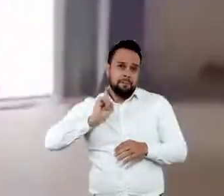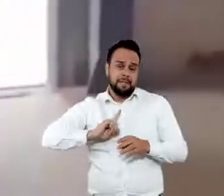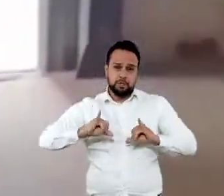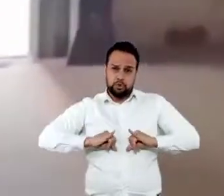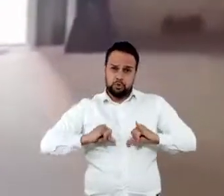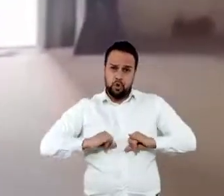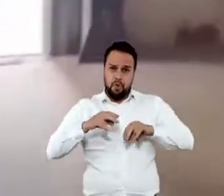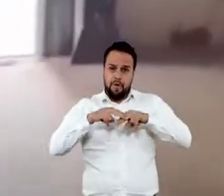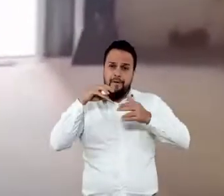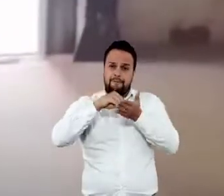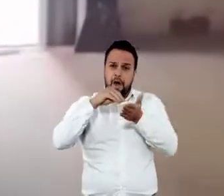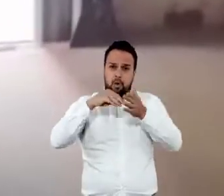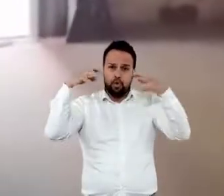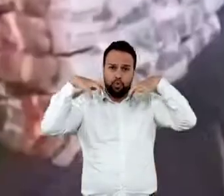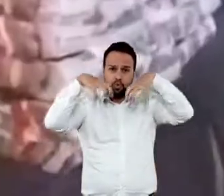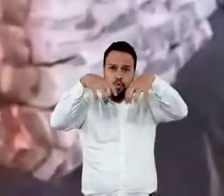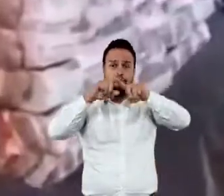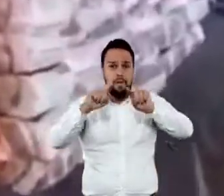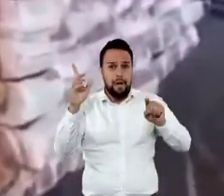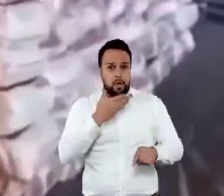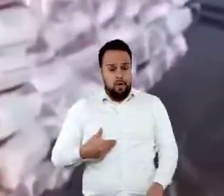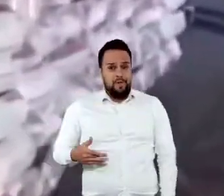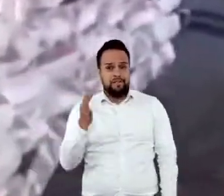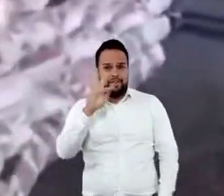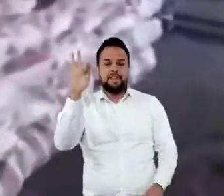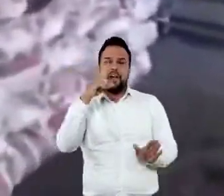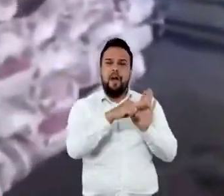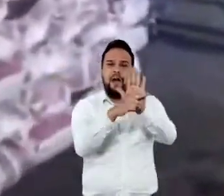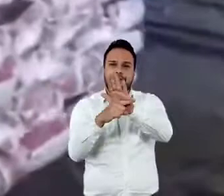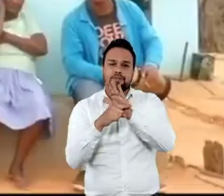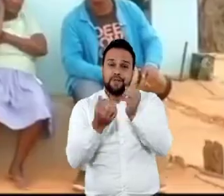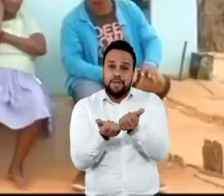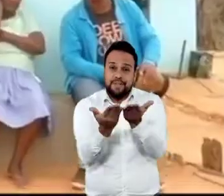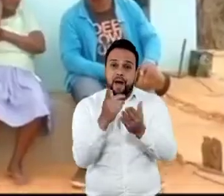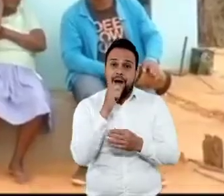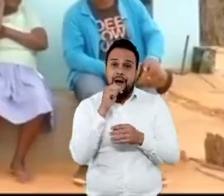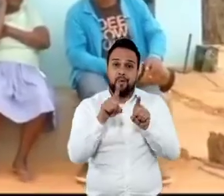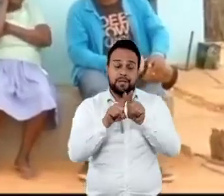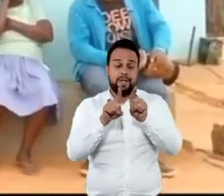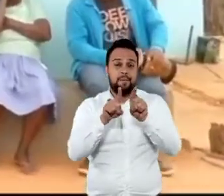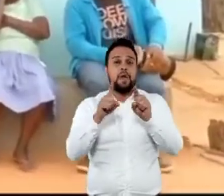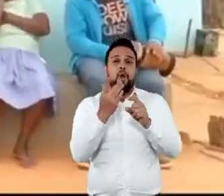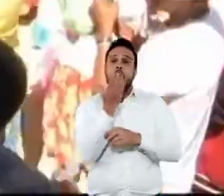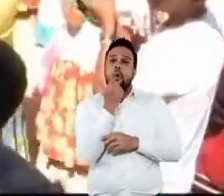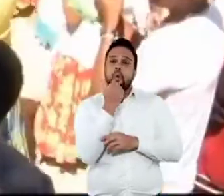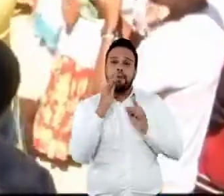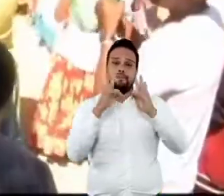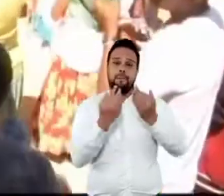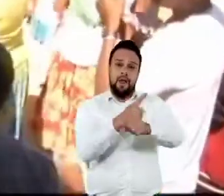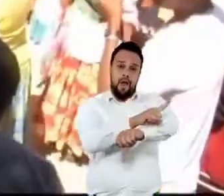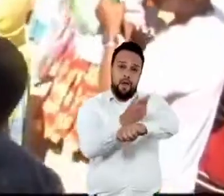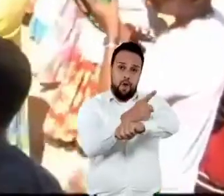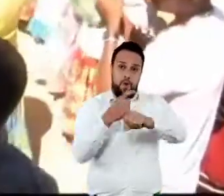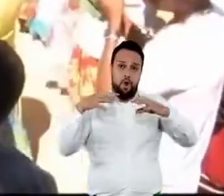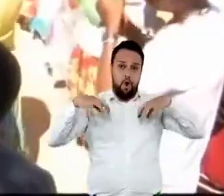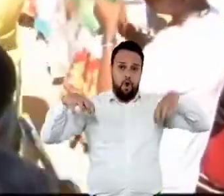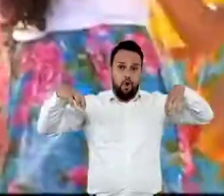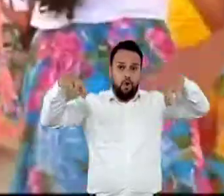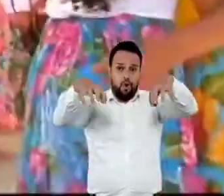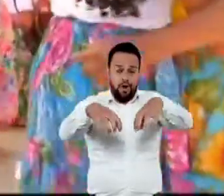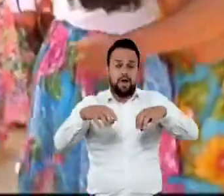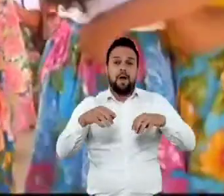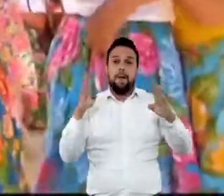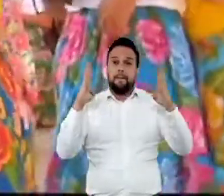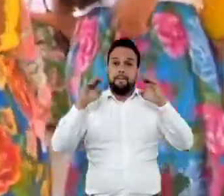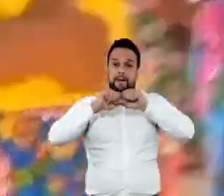E para os mineiros castigados pela estiagem no norte do estado, o governo federal distribuiu água e comida às famílias